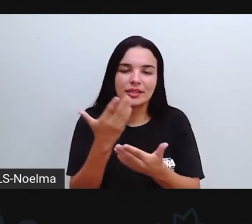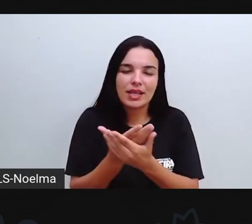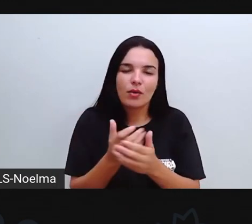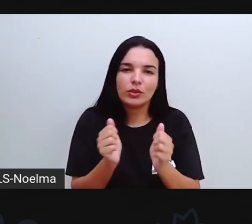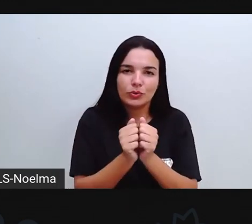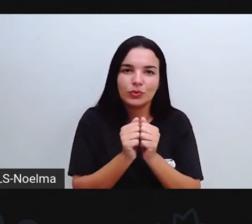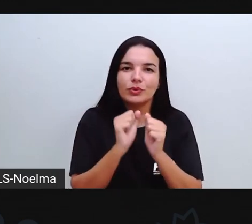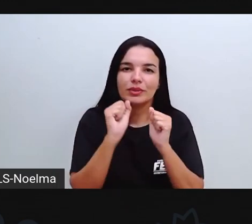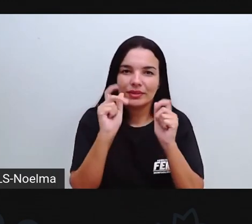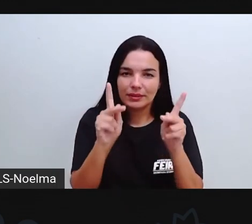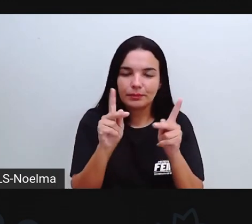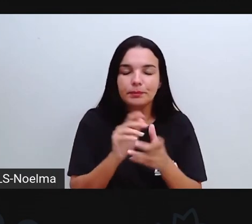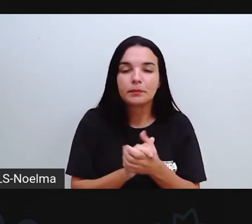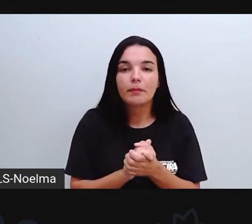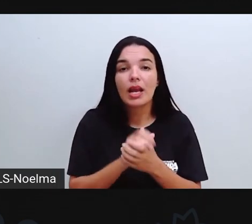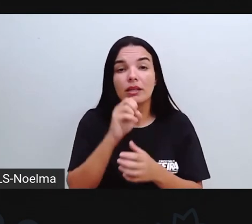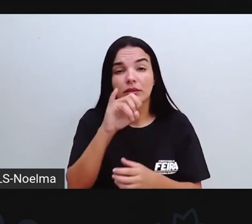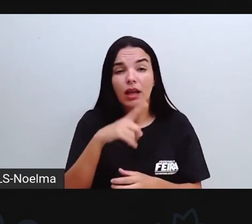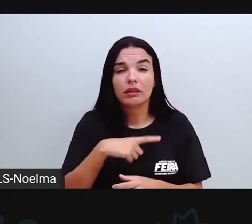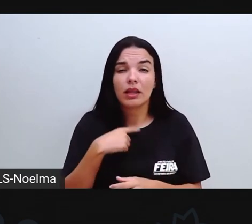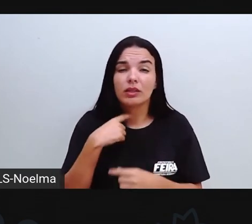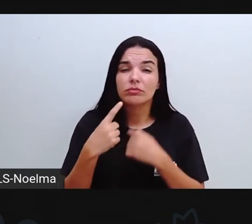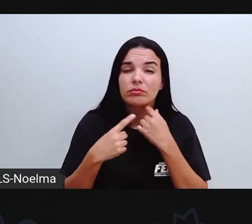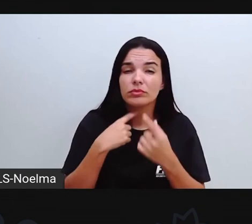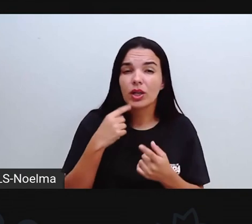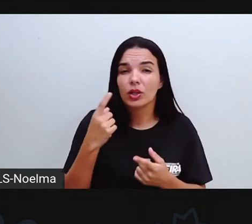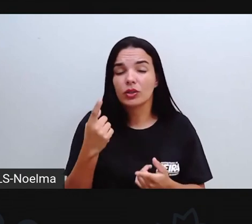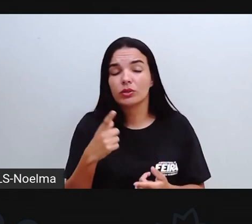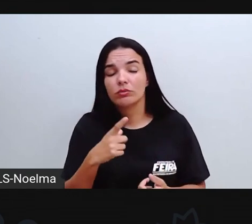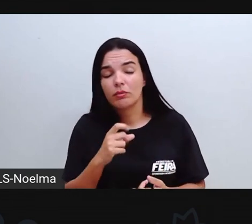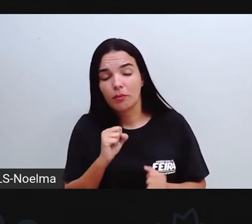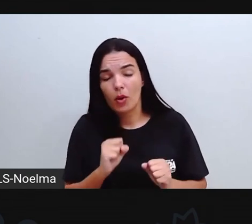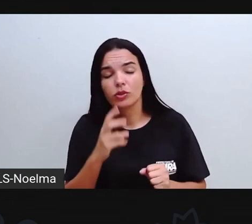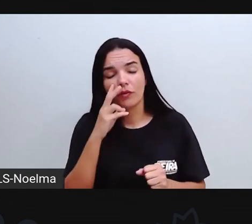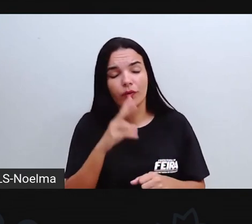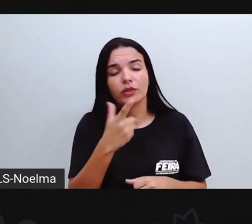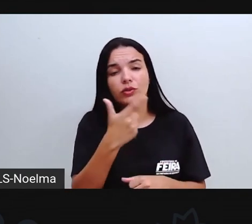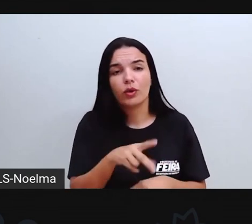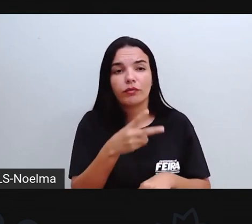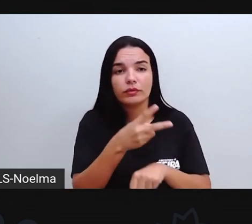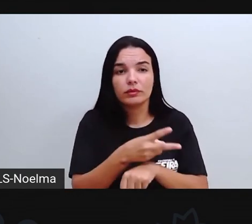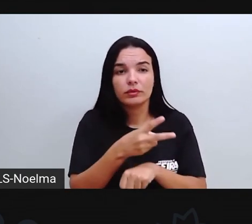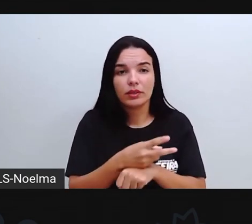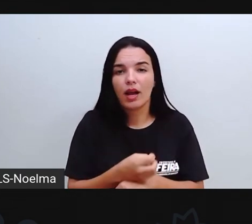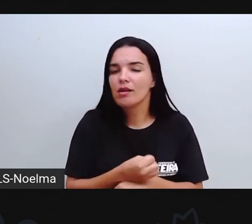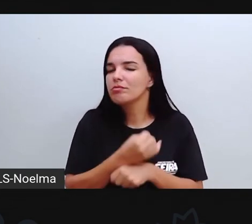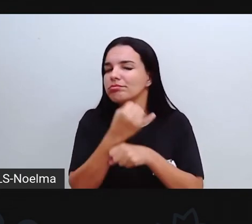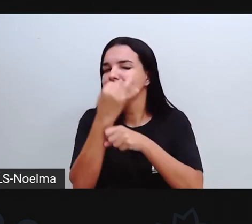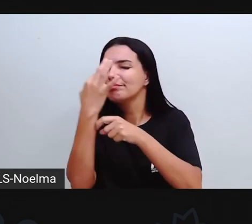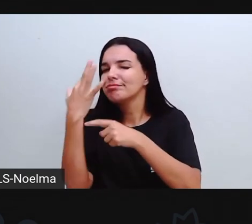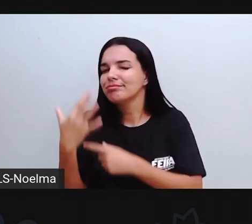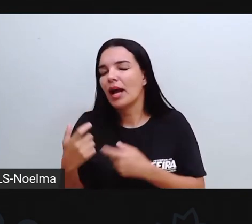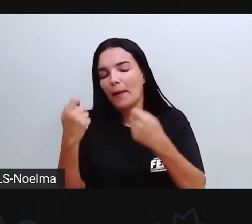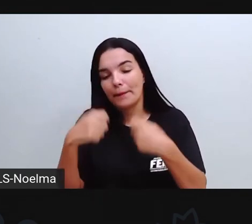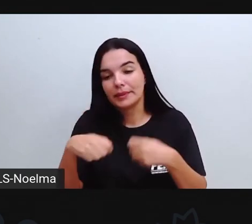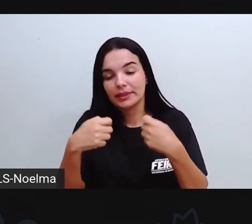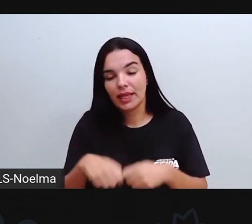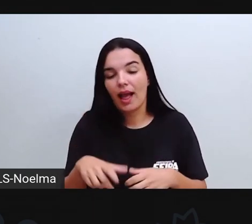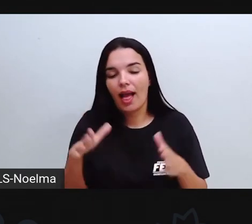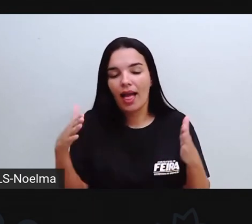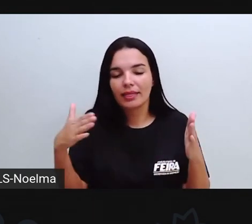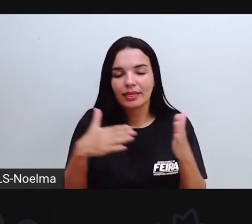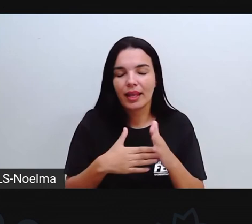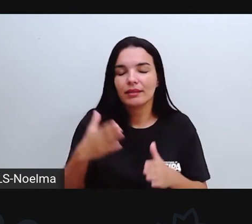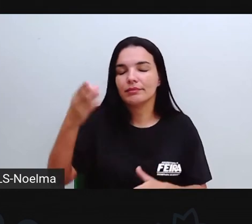Então, caso vocês sintam alguma dúvida, assistam novamente essa aula. Quantas vezes vocês acharem necessários, até que vocês possam